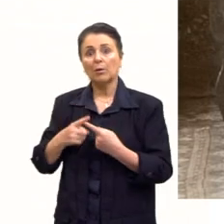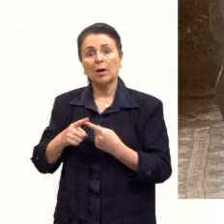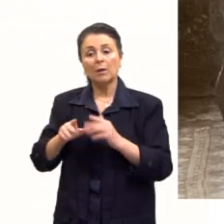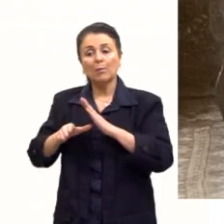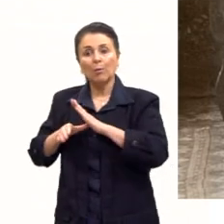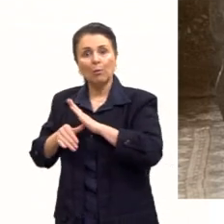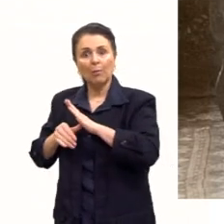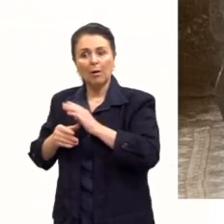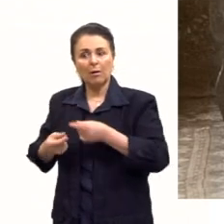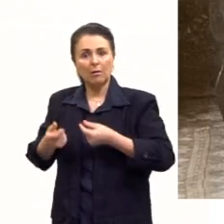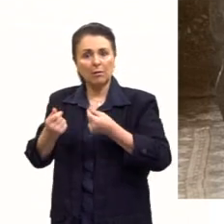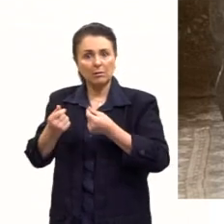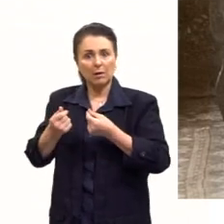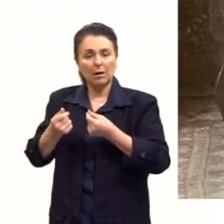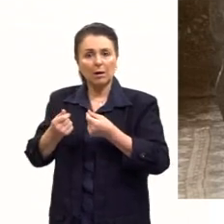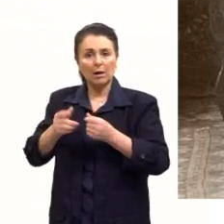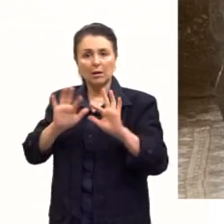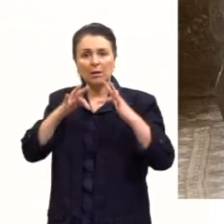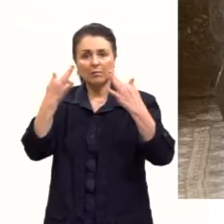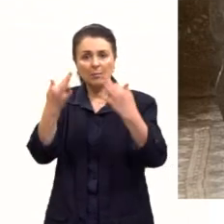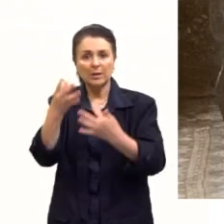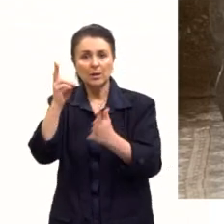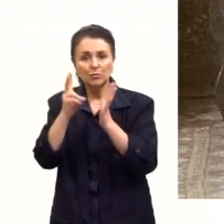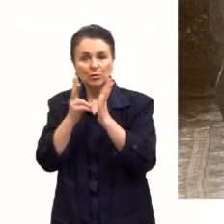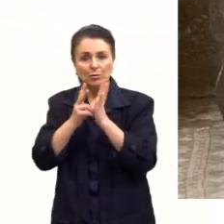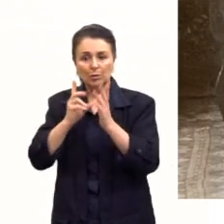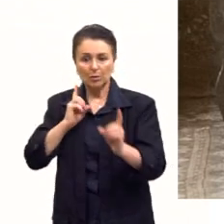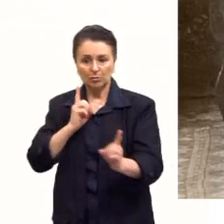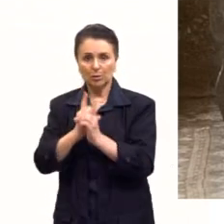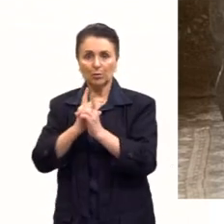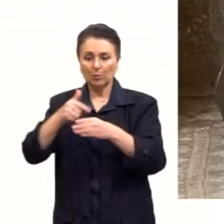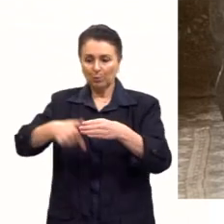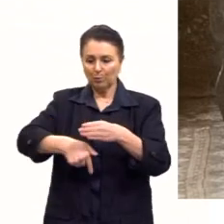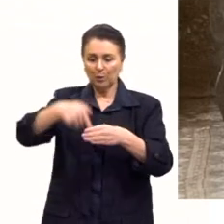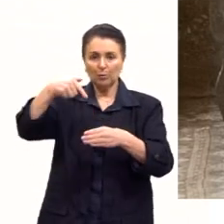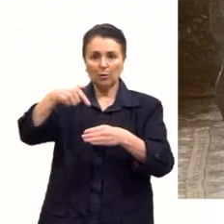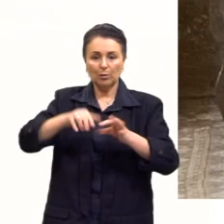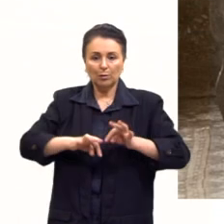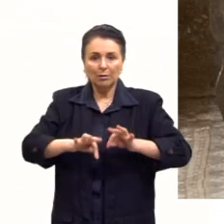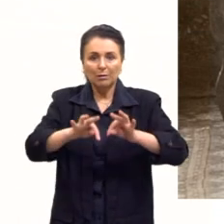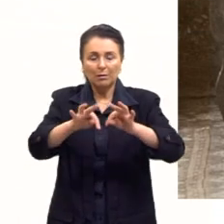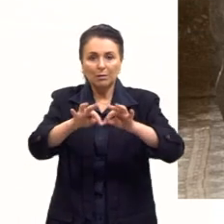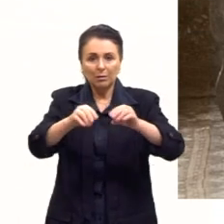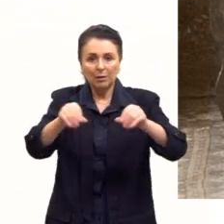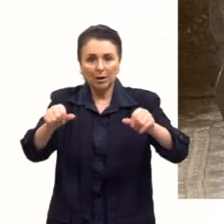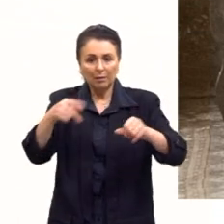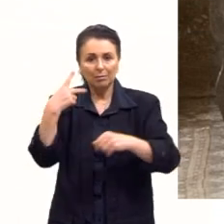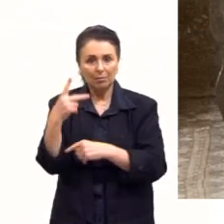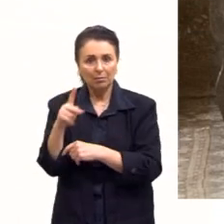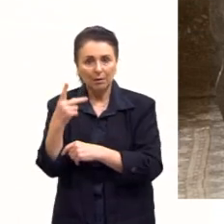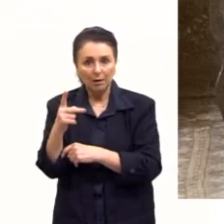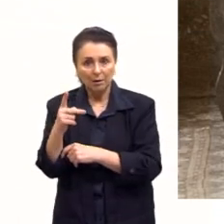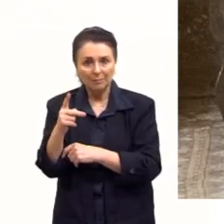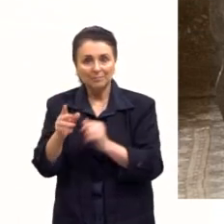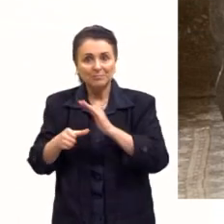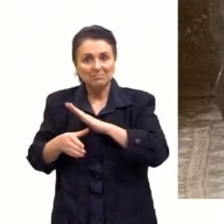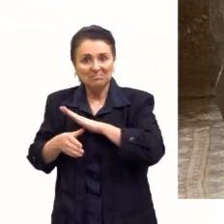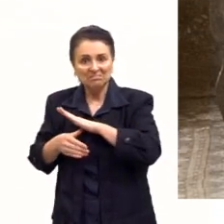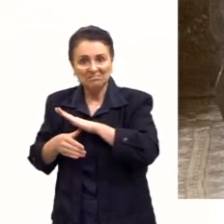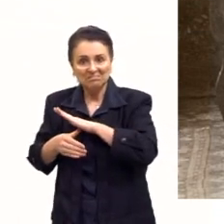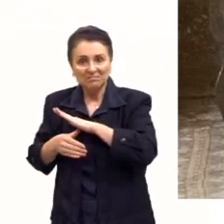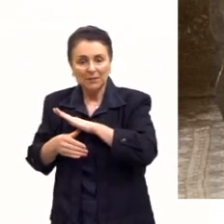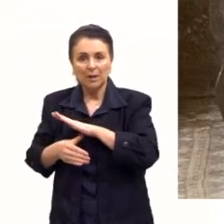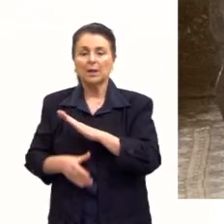delas. E matam essa família indígena inteira para roubar essa riqueza dos poços de petróleo. Então, de novo, esse racismo